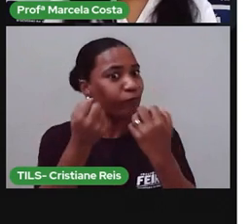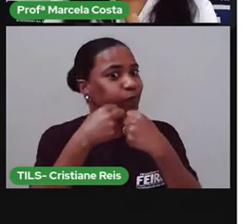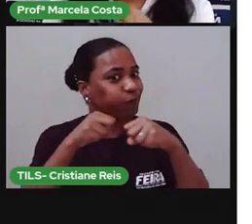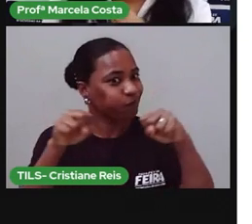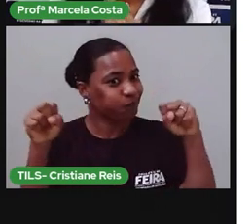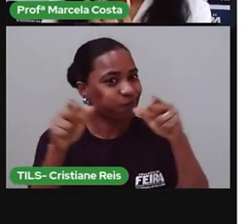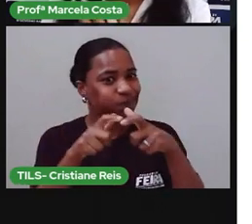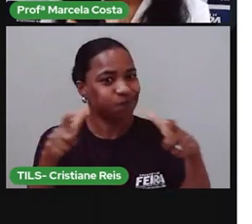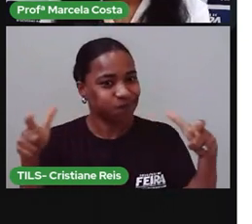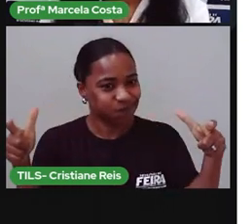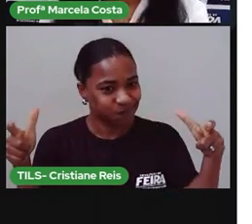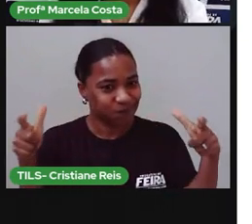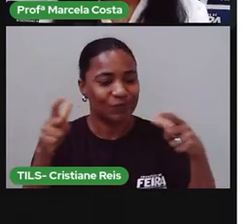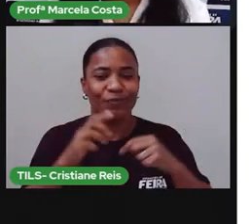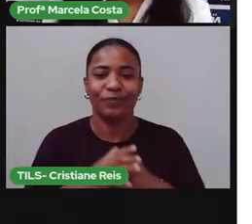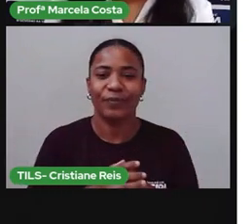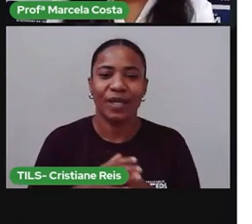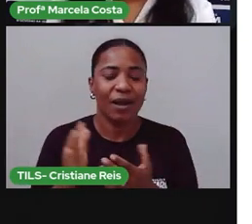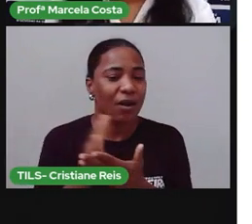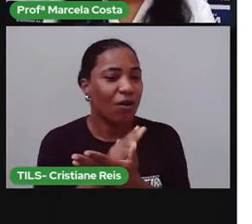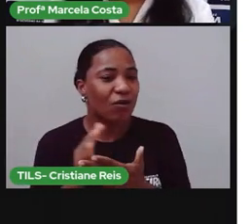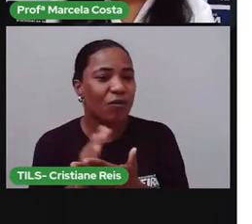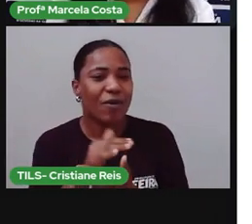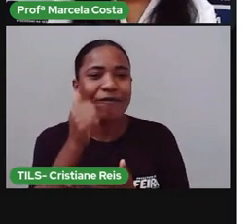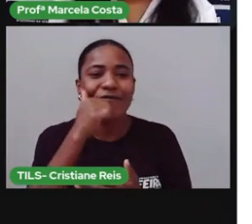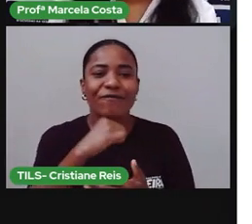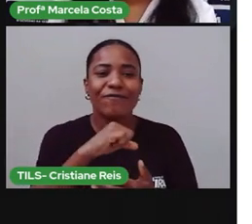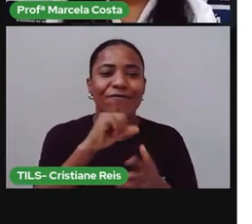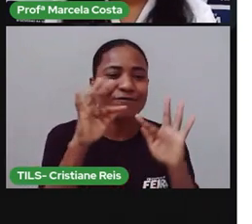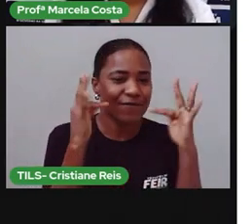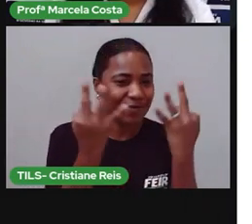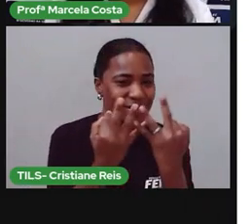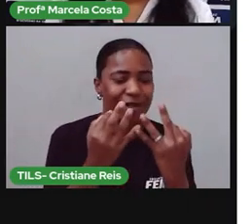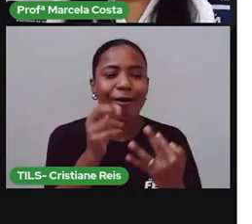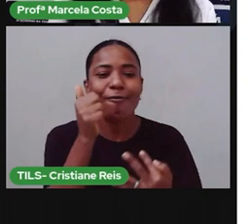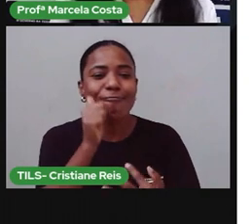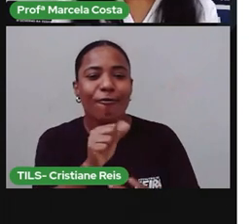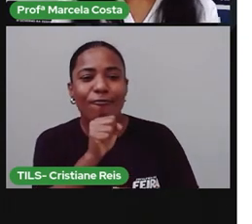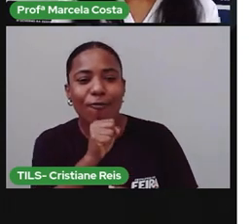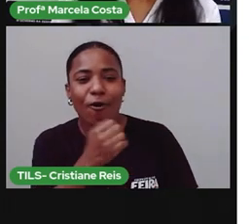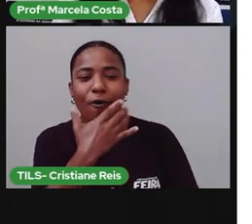famílias que são só a avó, o avô e os netos.